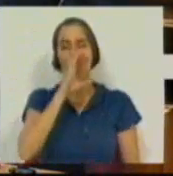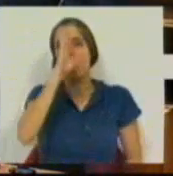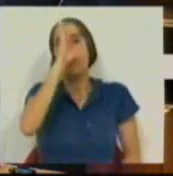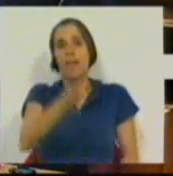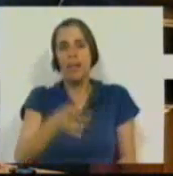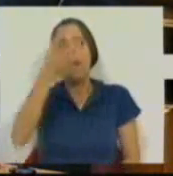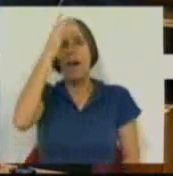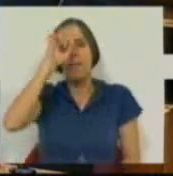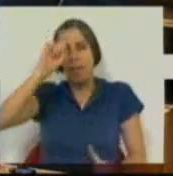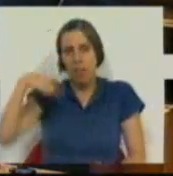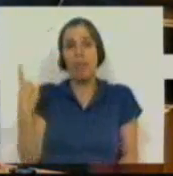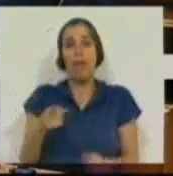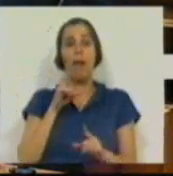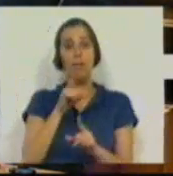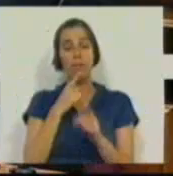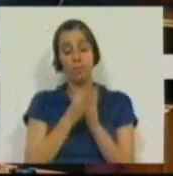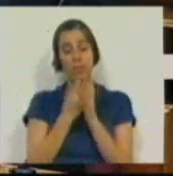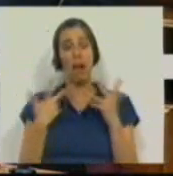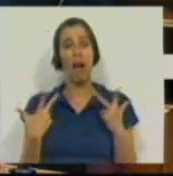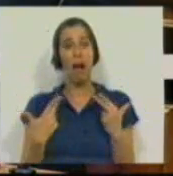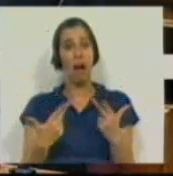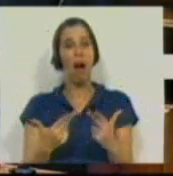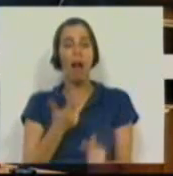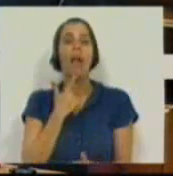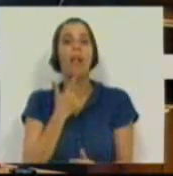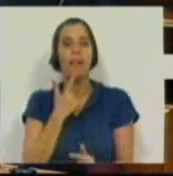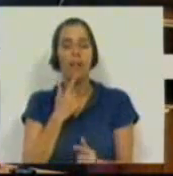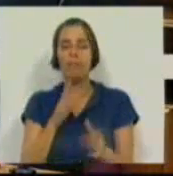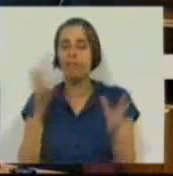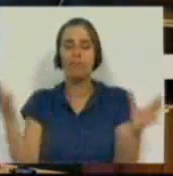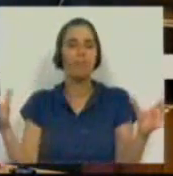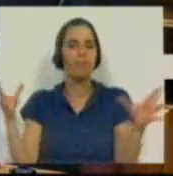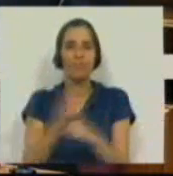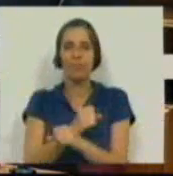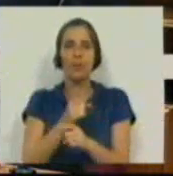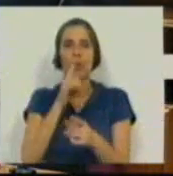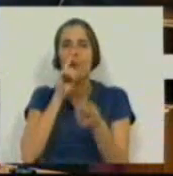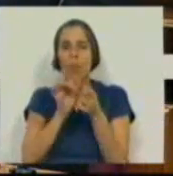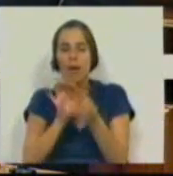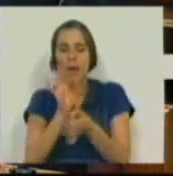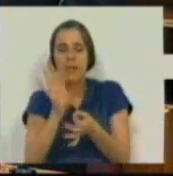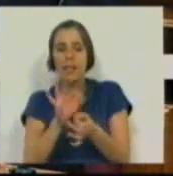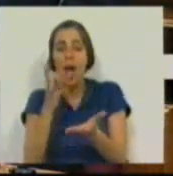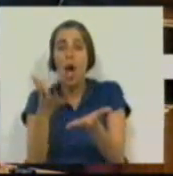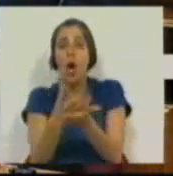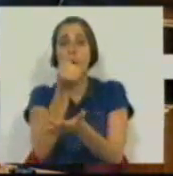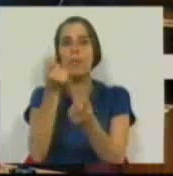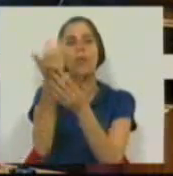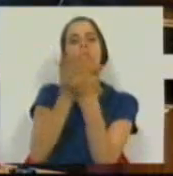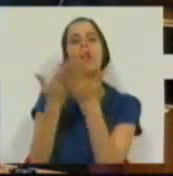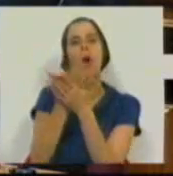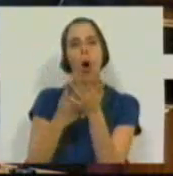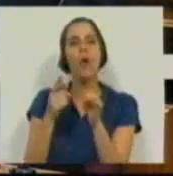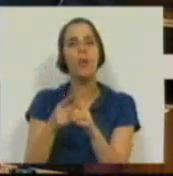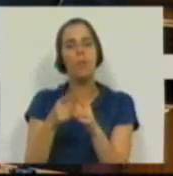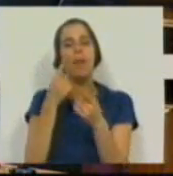bem, tem consciência, que este seu pacote de austeridade significa arrasar os tais pequenos sinais de recuperação da economia